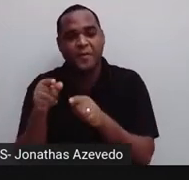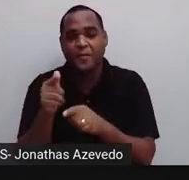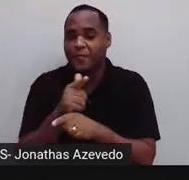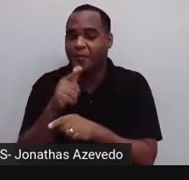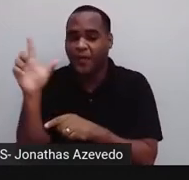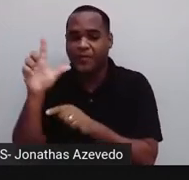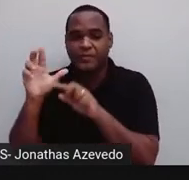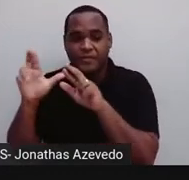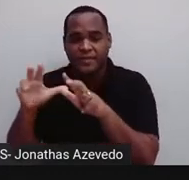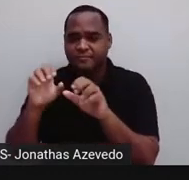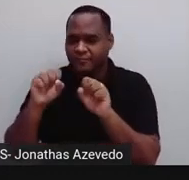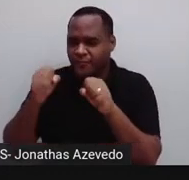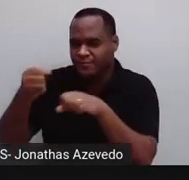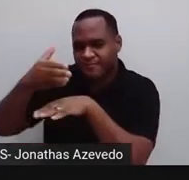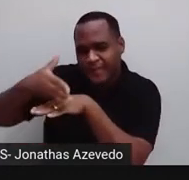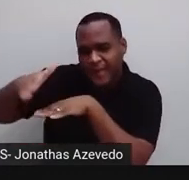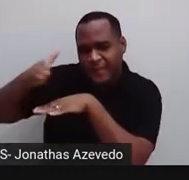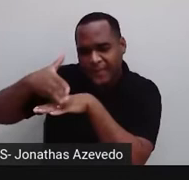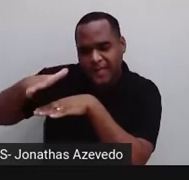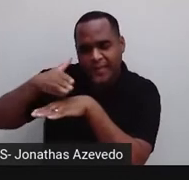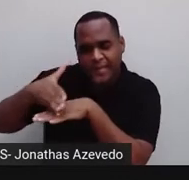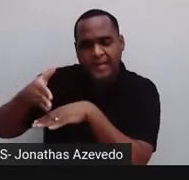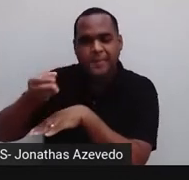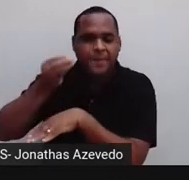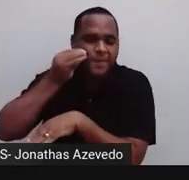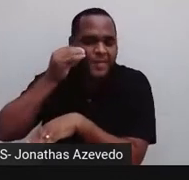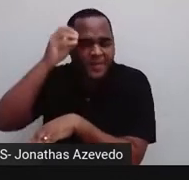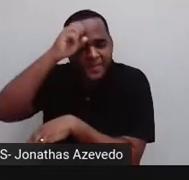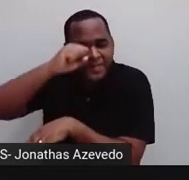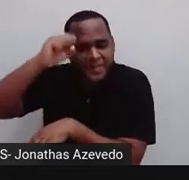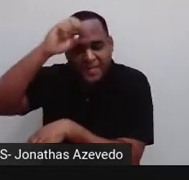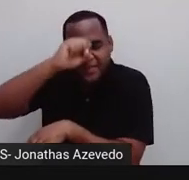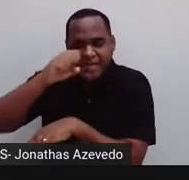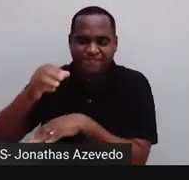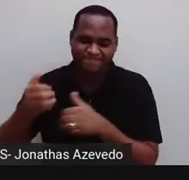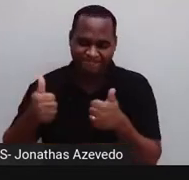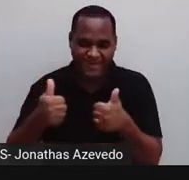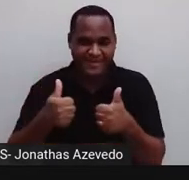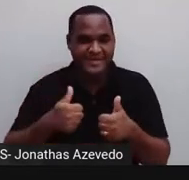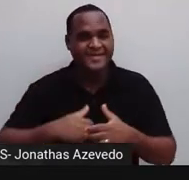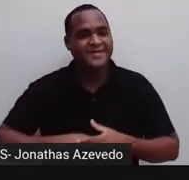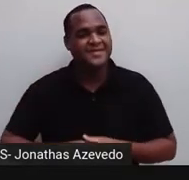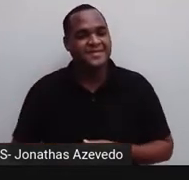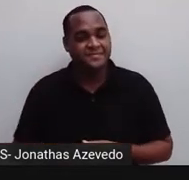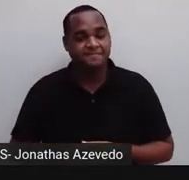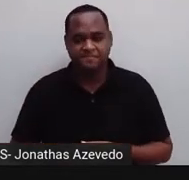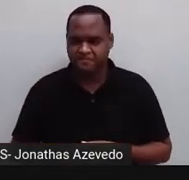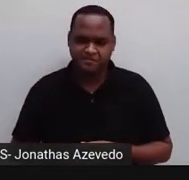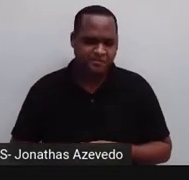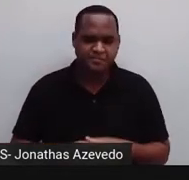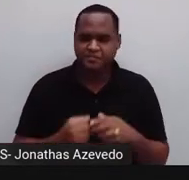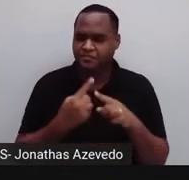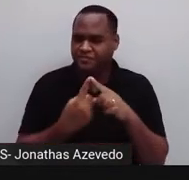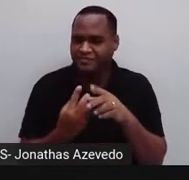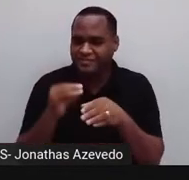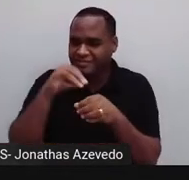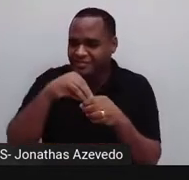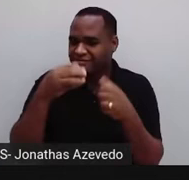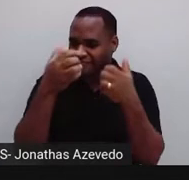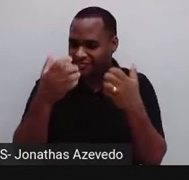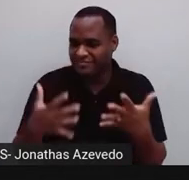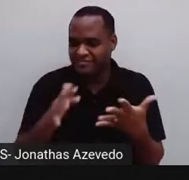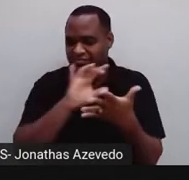para praticar o que a gente estava ali aprendendo, tá bom? Porque dentro disso, né?